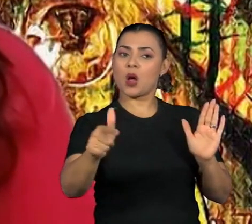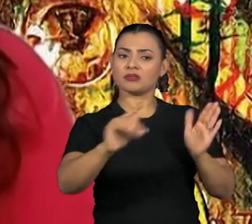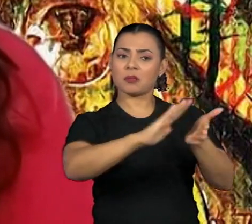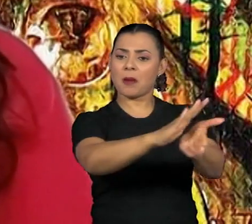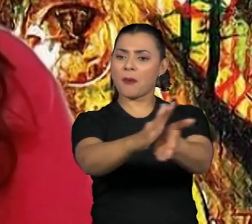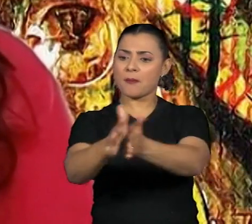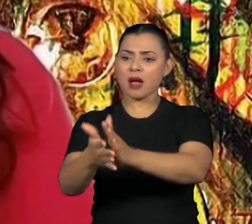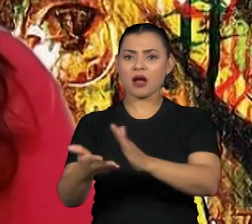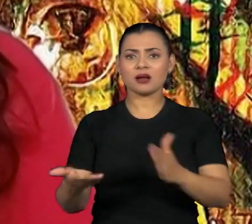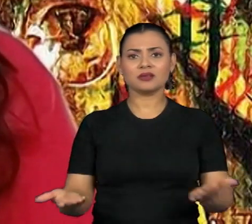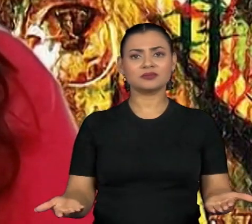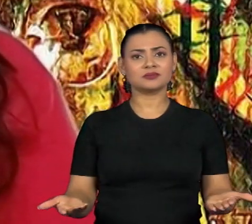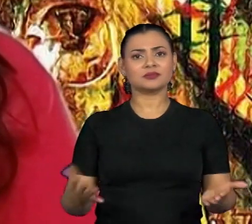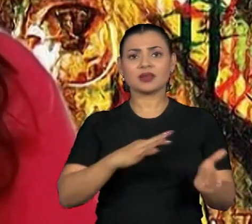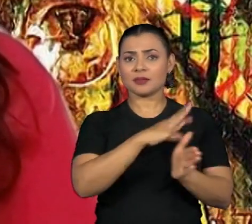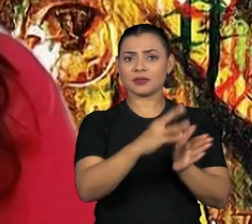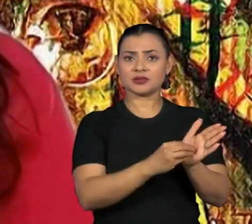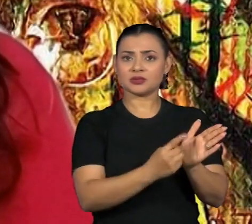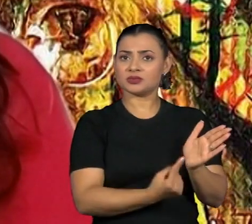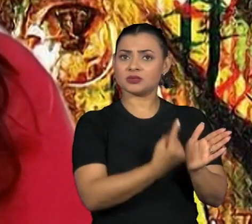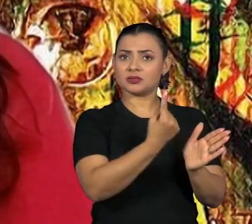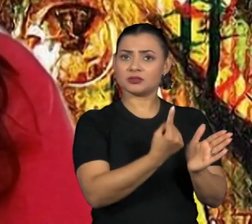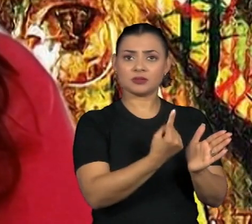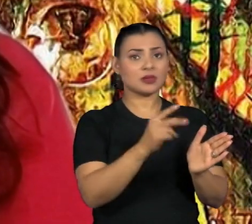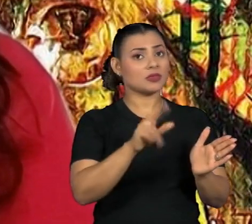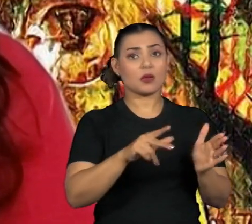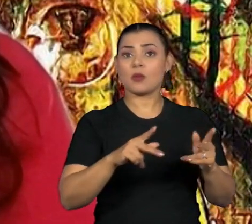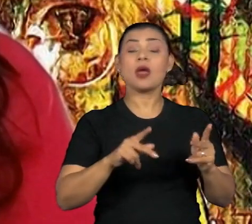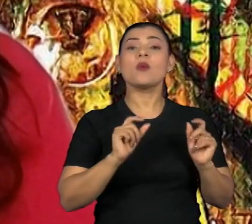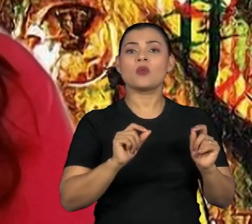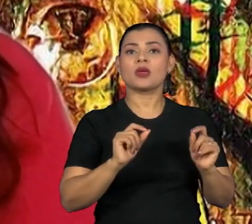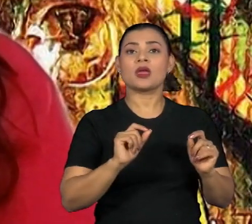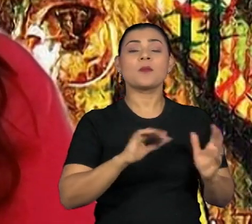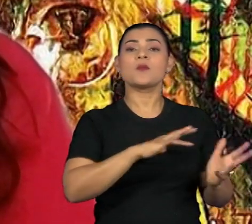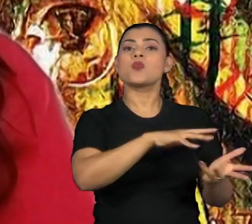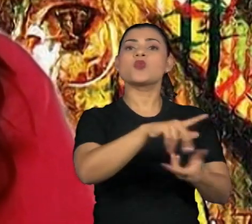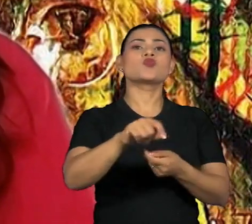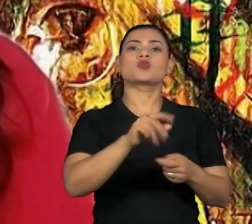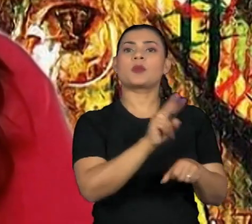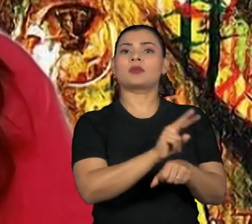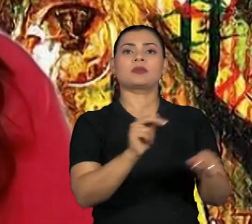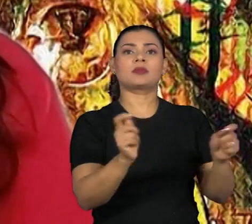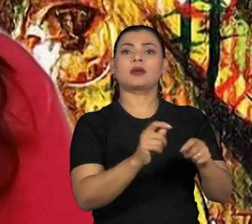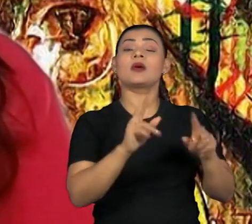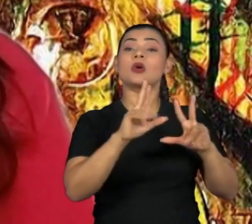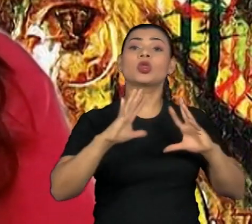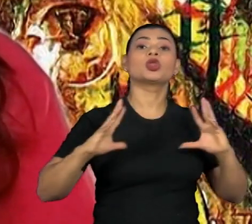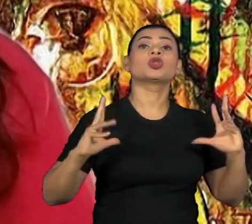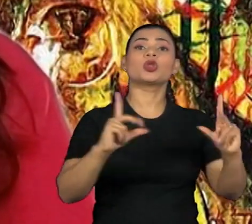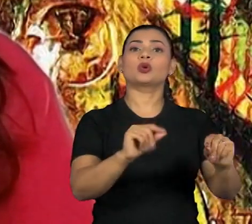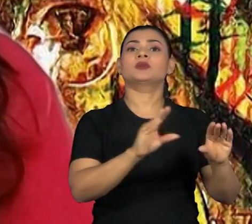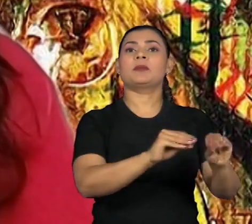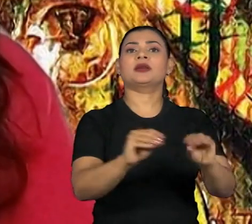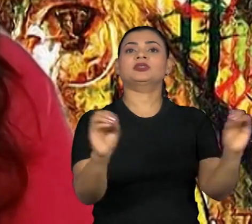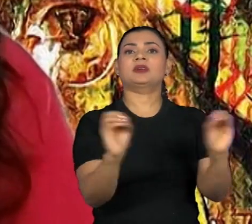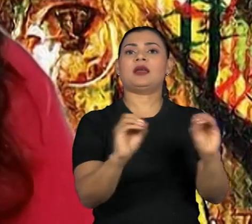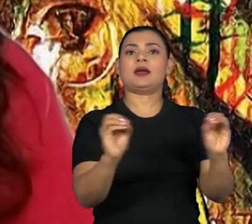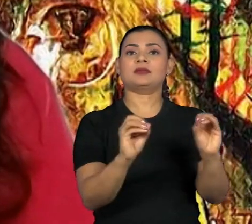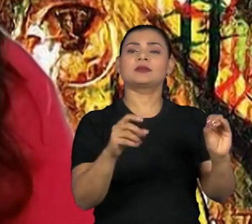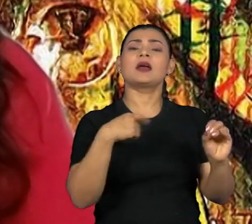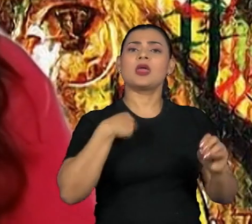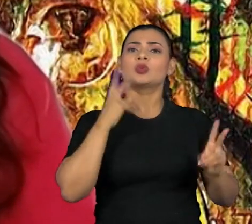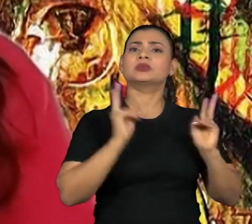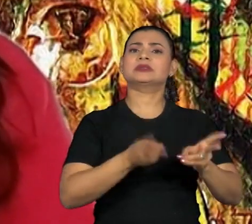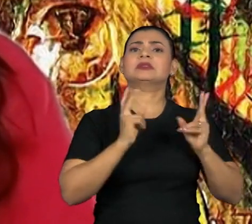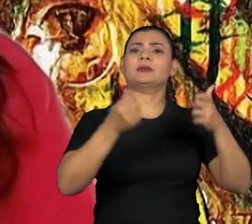equilibrado, né? Mas a Amazônia sozinha não é o comando do mundo. O comando do mundo são todos os biomas vivos e intactos. E eu sempre